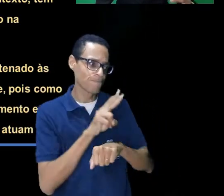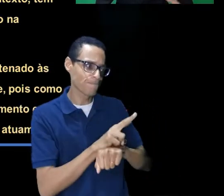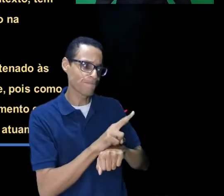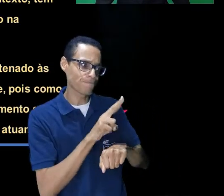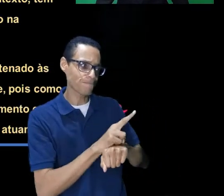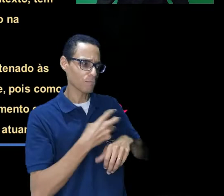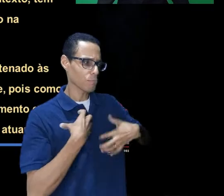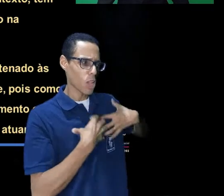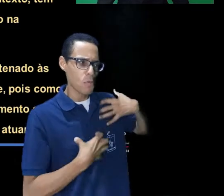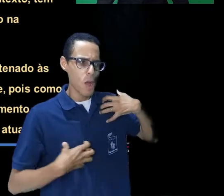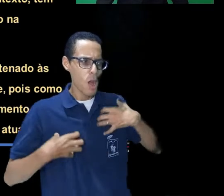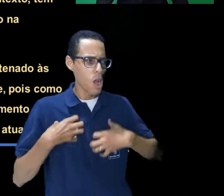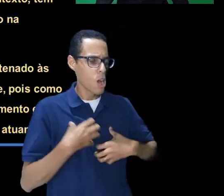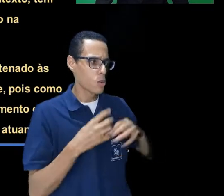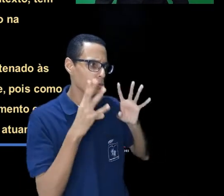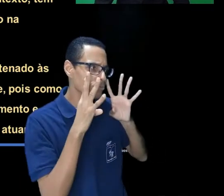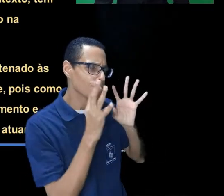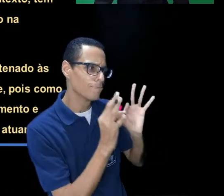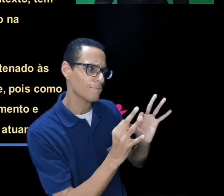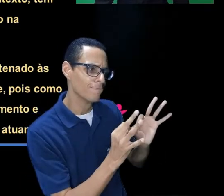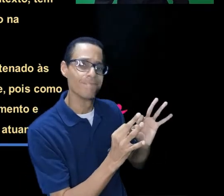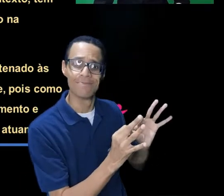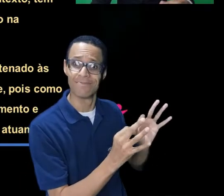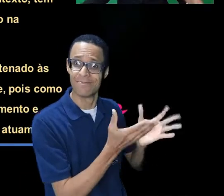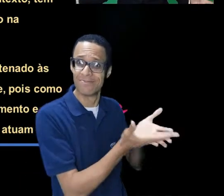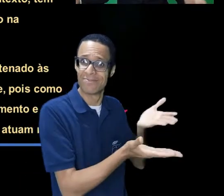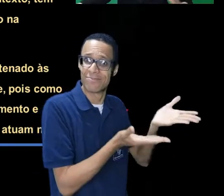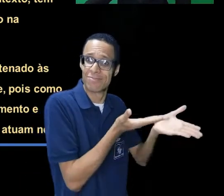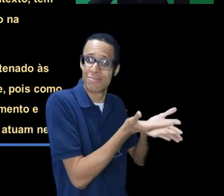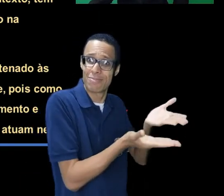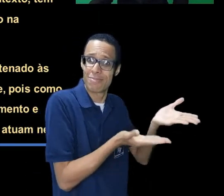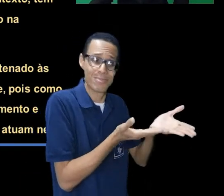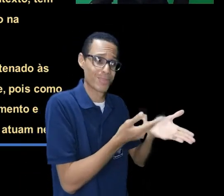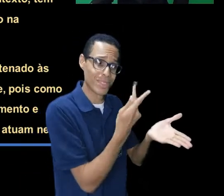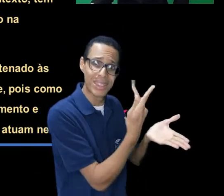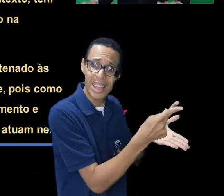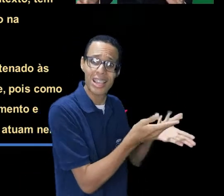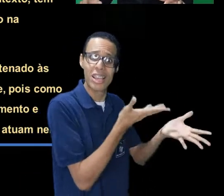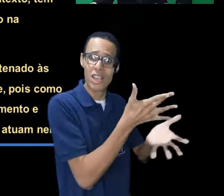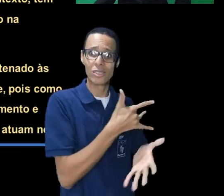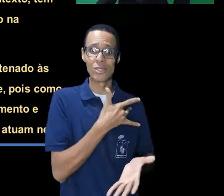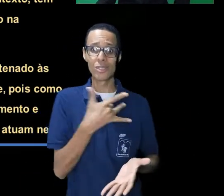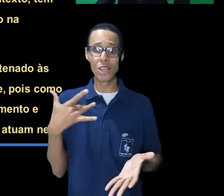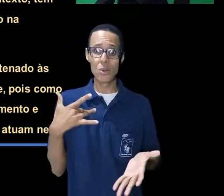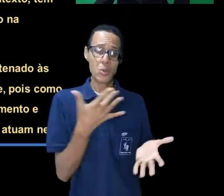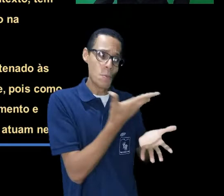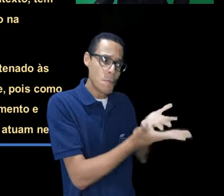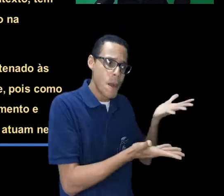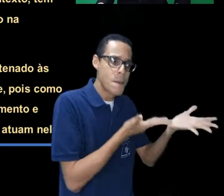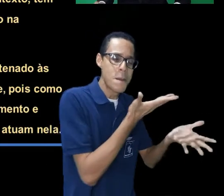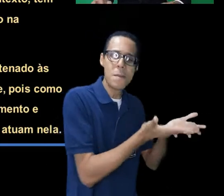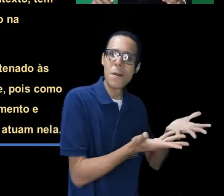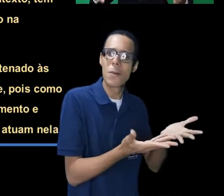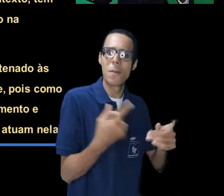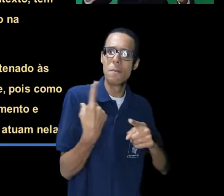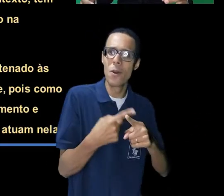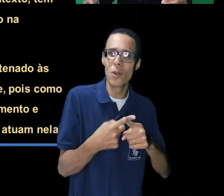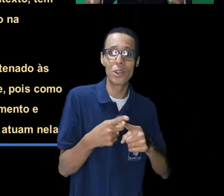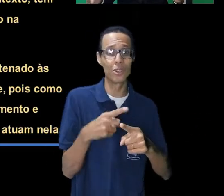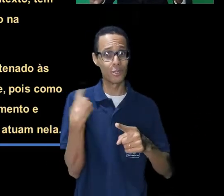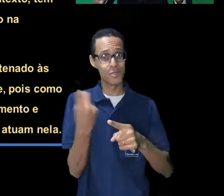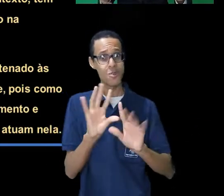acentua na qualidade de vida desses profissionais. As adaptações às mudanças é fato, mas estamos